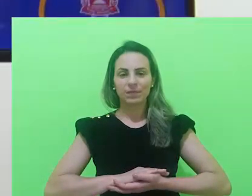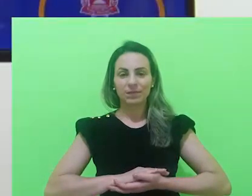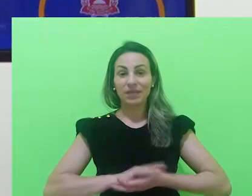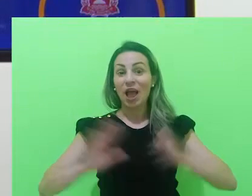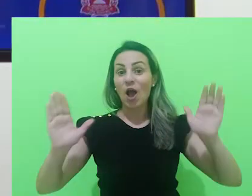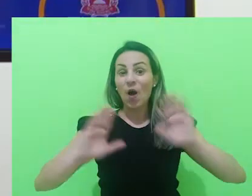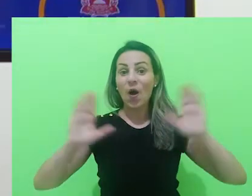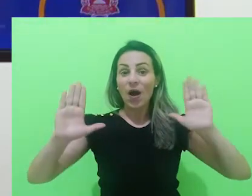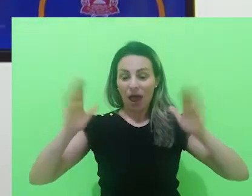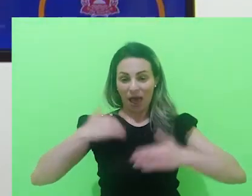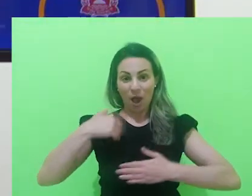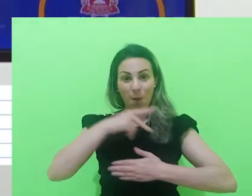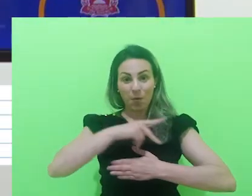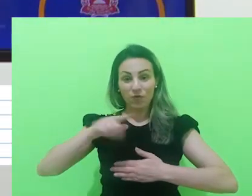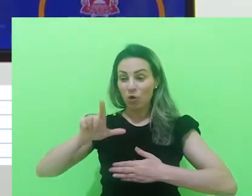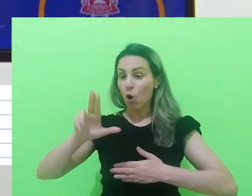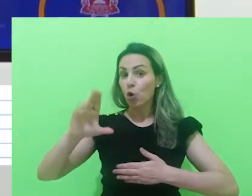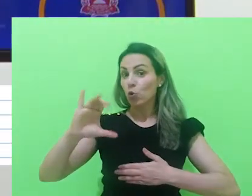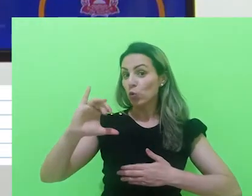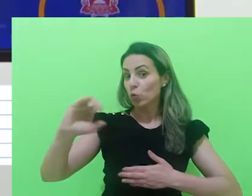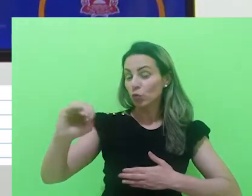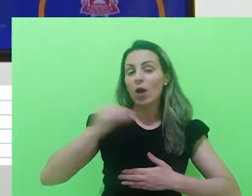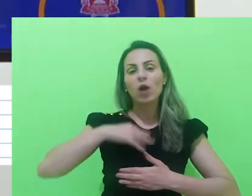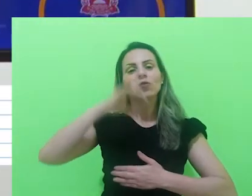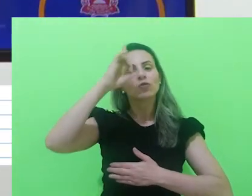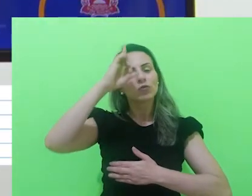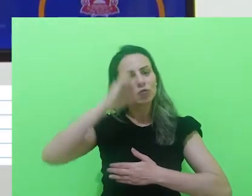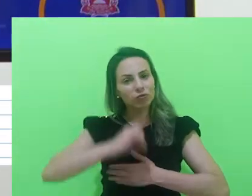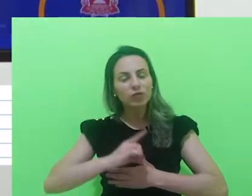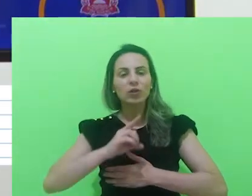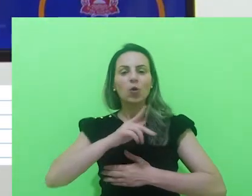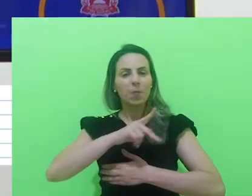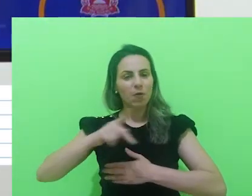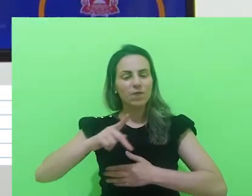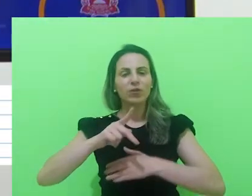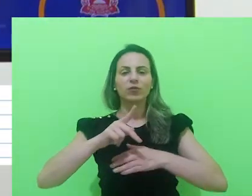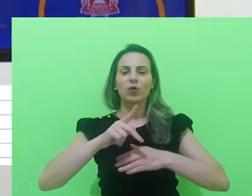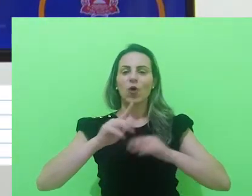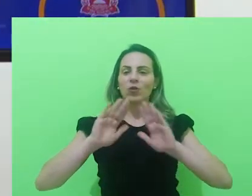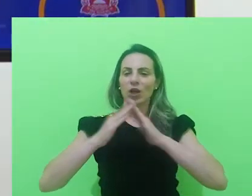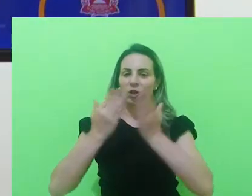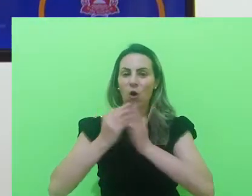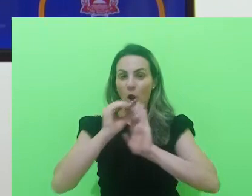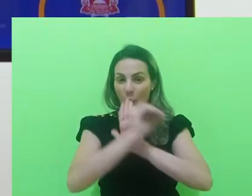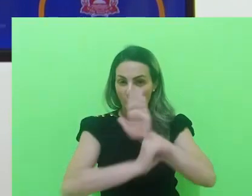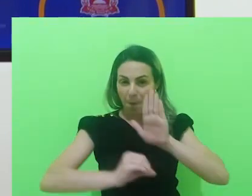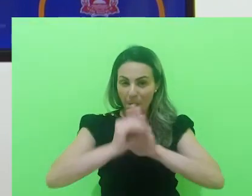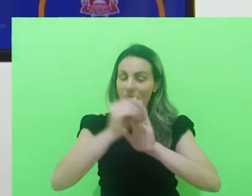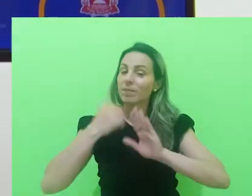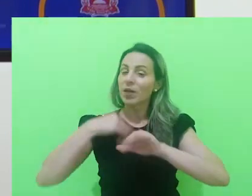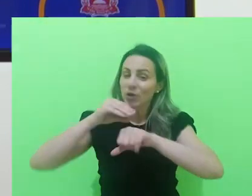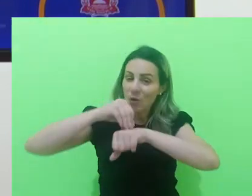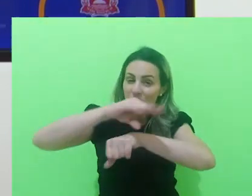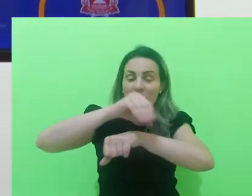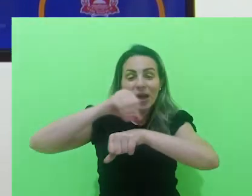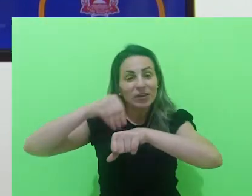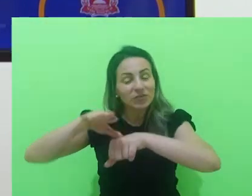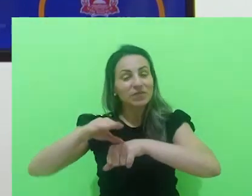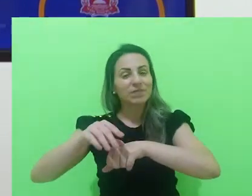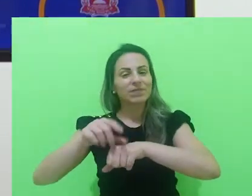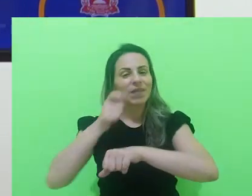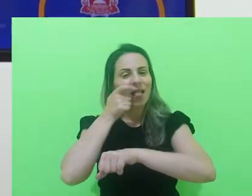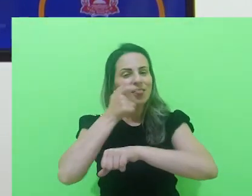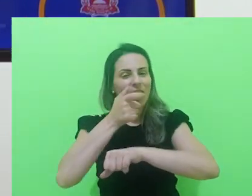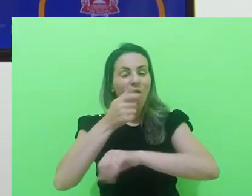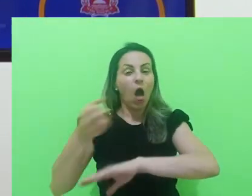Olá, eu sou o professor Lúcio, diretor do curso e colégio Objetivo e estou aqui para dar algumas dicas bem interessantes em relação ao novo